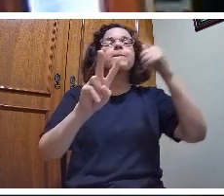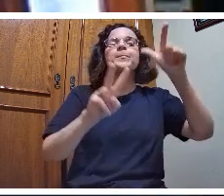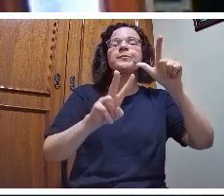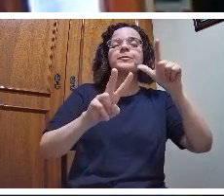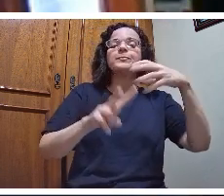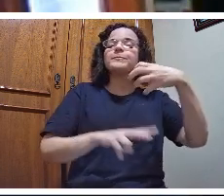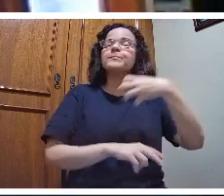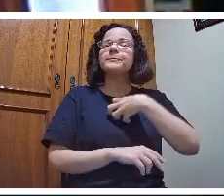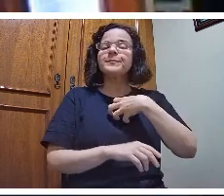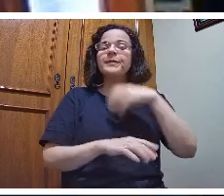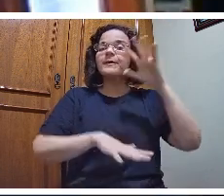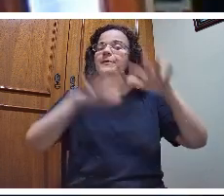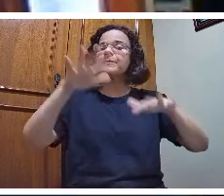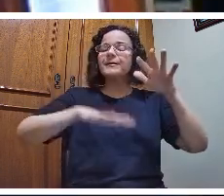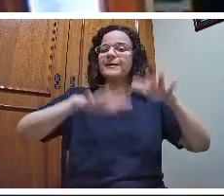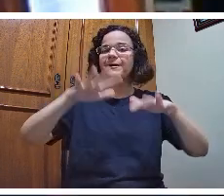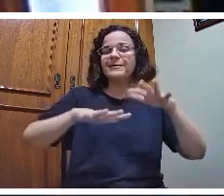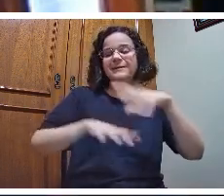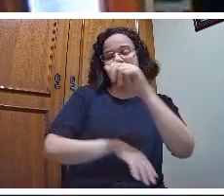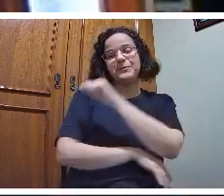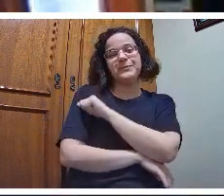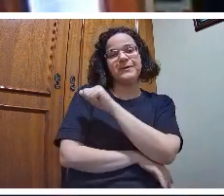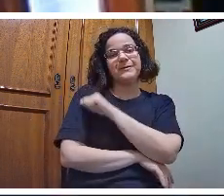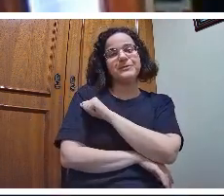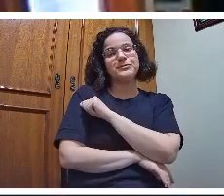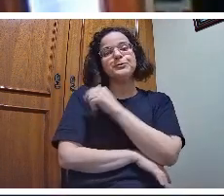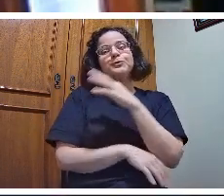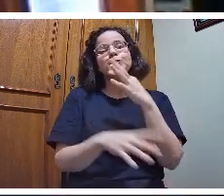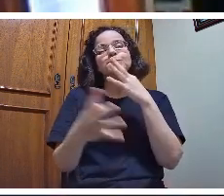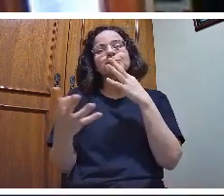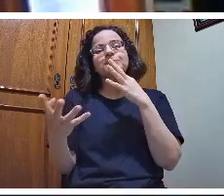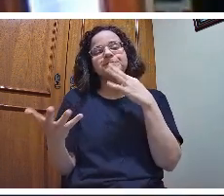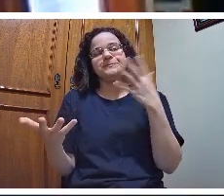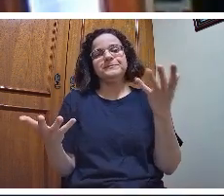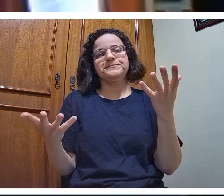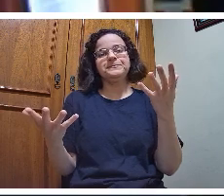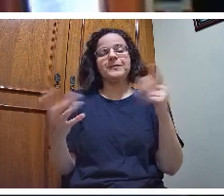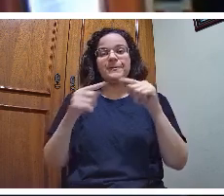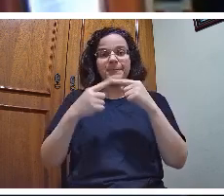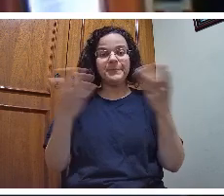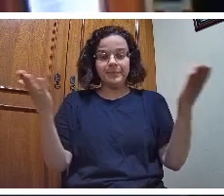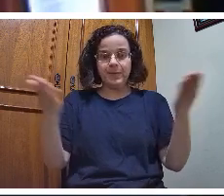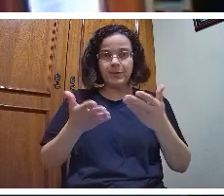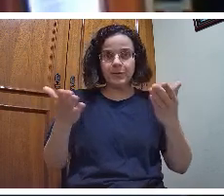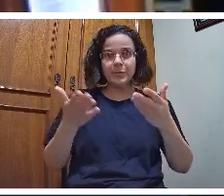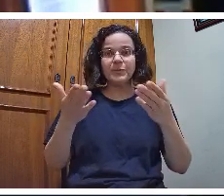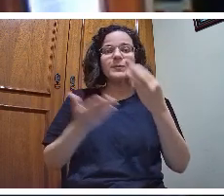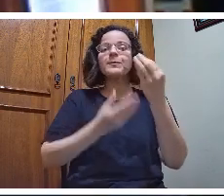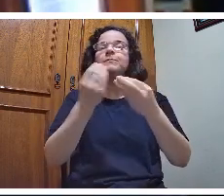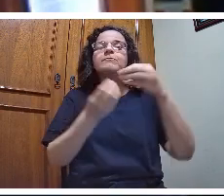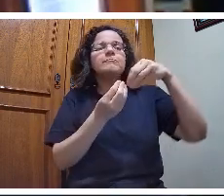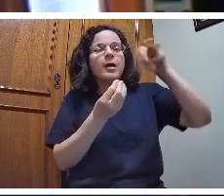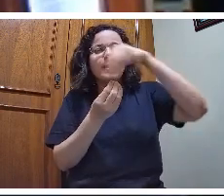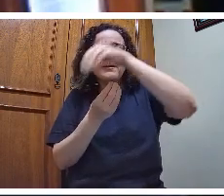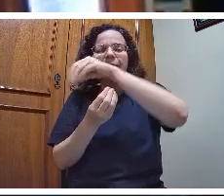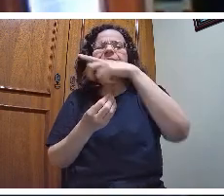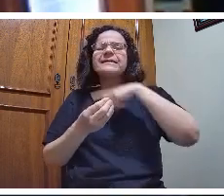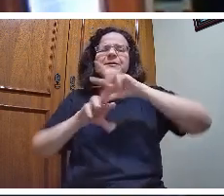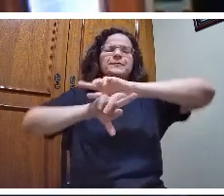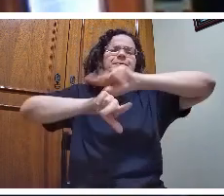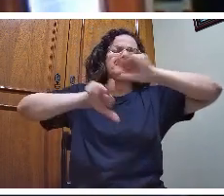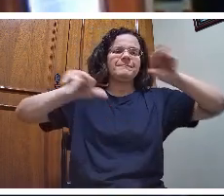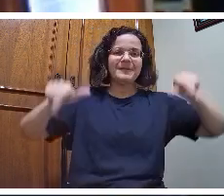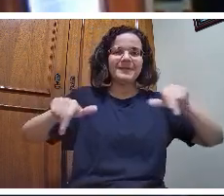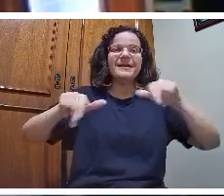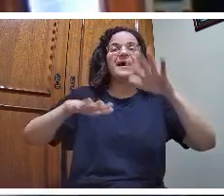sempre o aluno tem possibilidade de ver. Mas hoje as formas, os meios são tantos que às vezes nem precisa da escola para